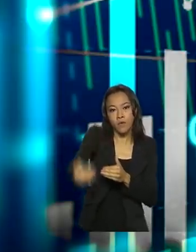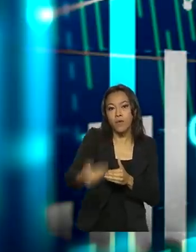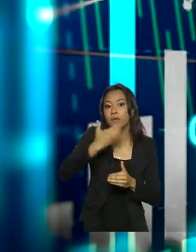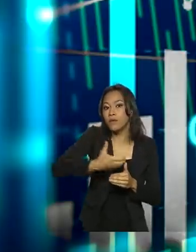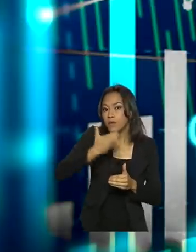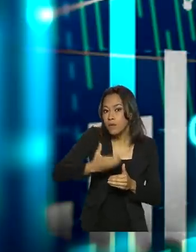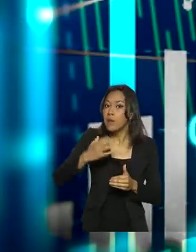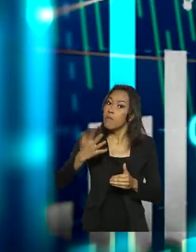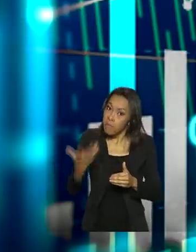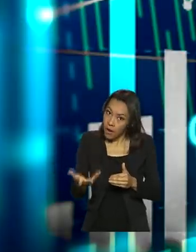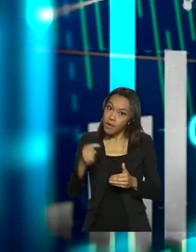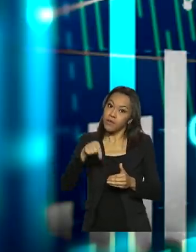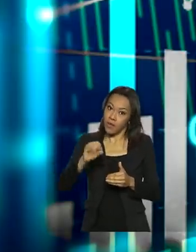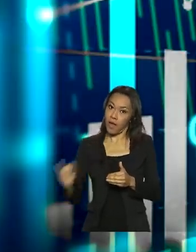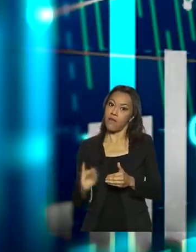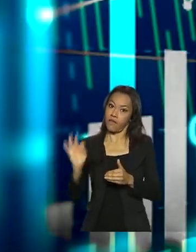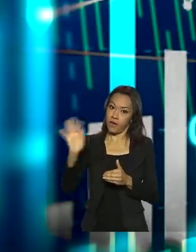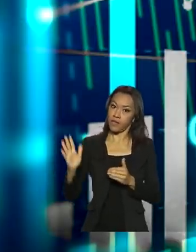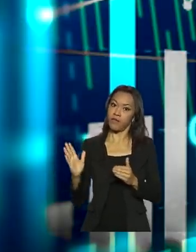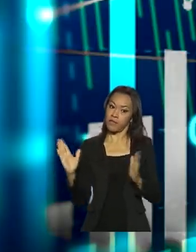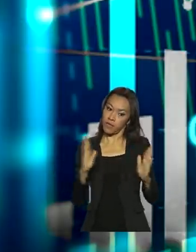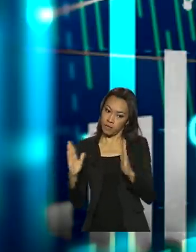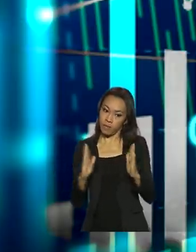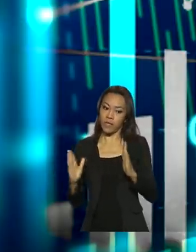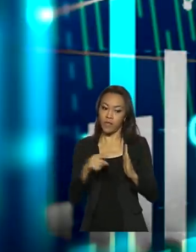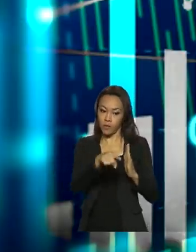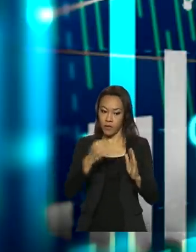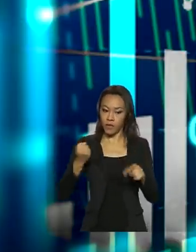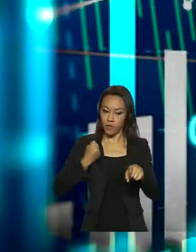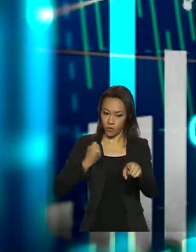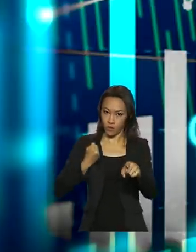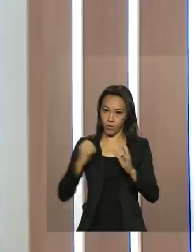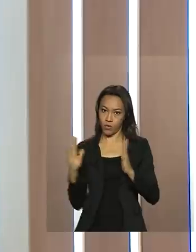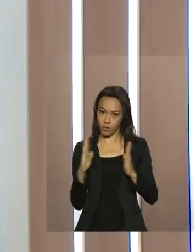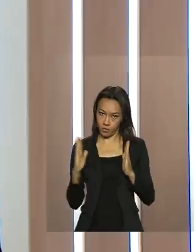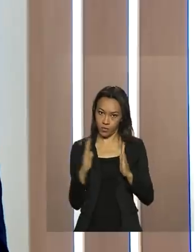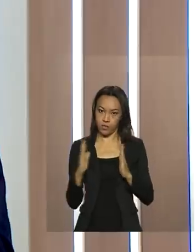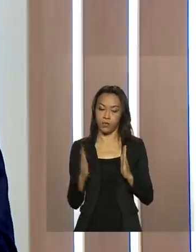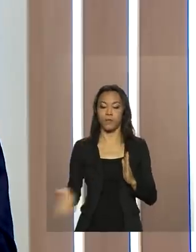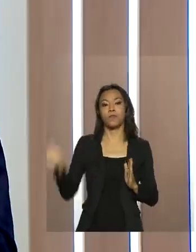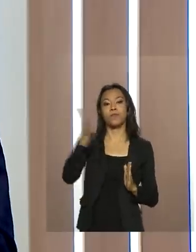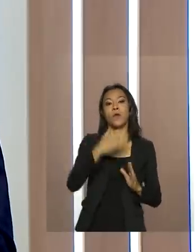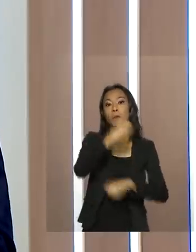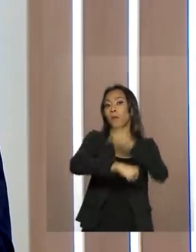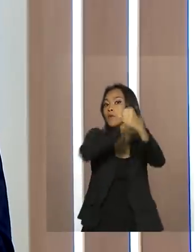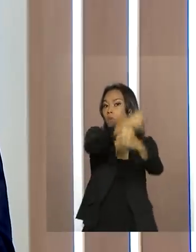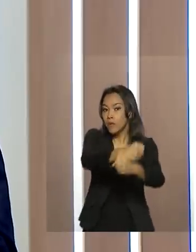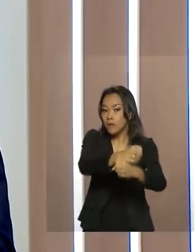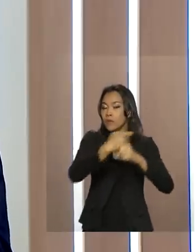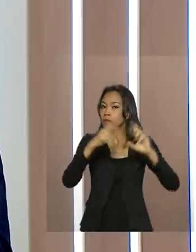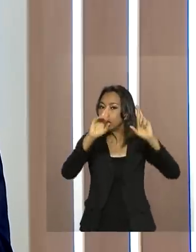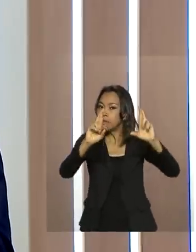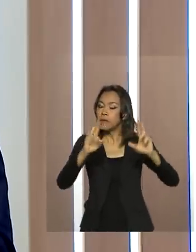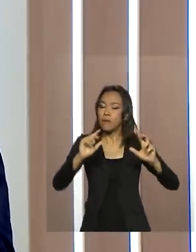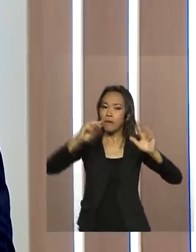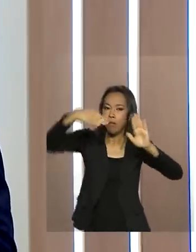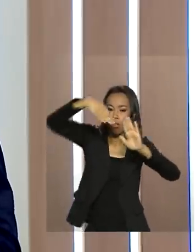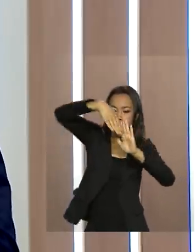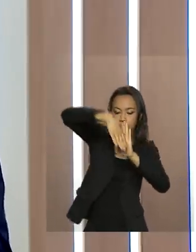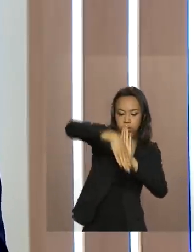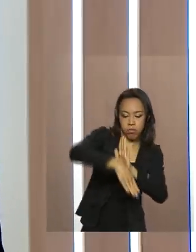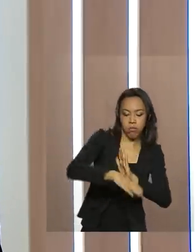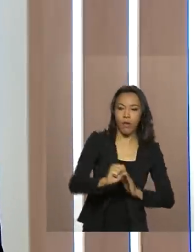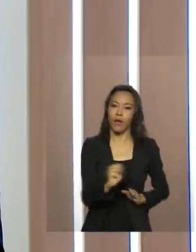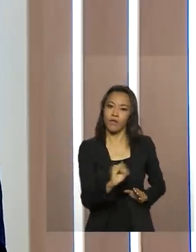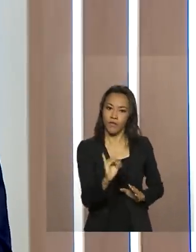provavelmente, a inflação vai estar entre esses dois números, entre essas duas grandezas. Já para o ano que vem, temos uma expectativa de queda, com a inflação,